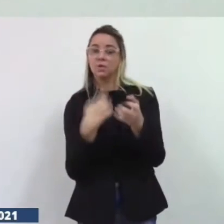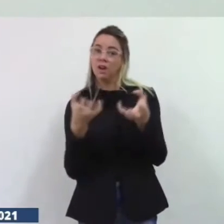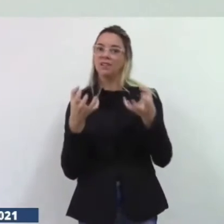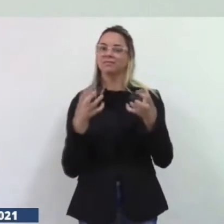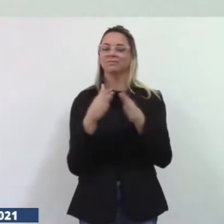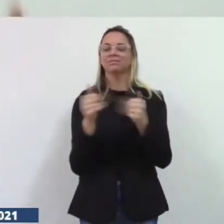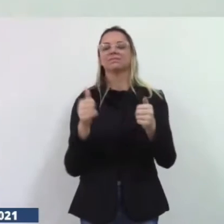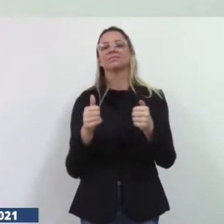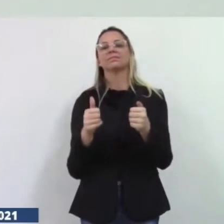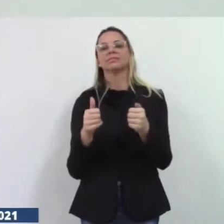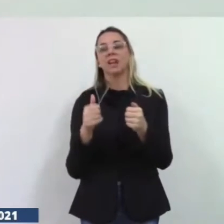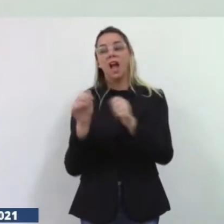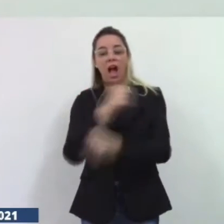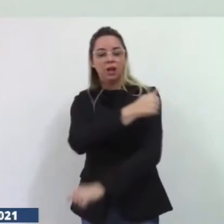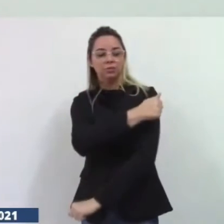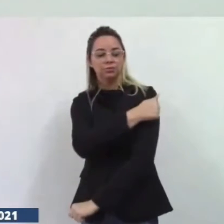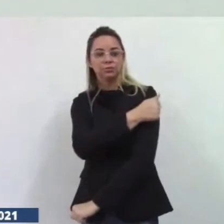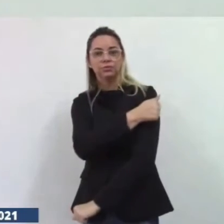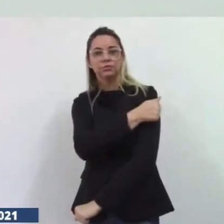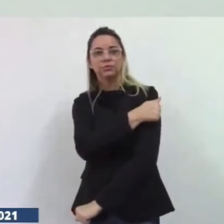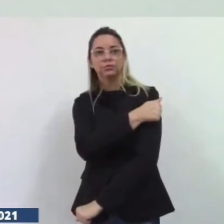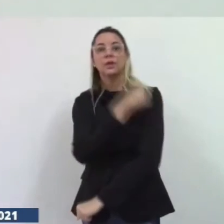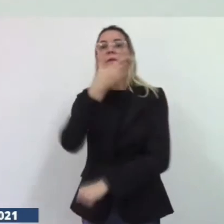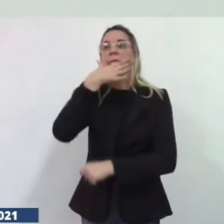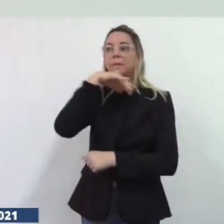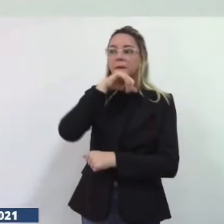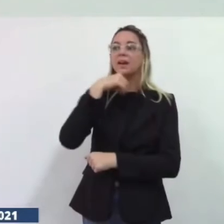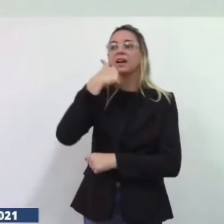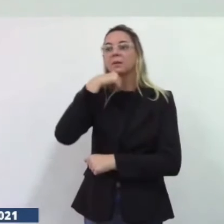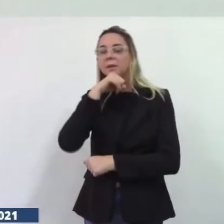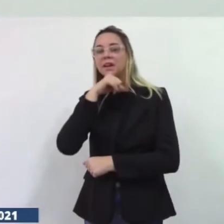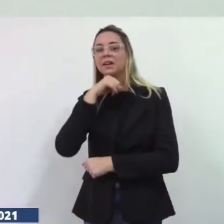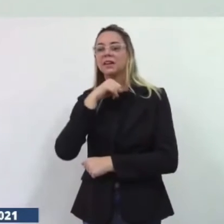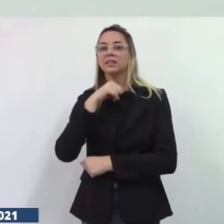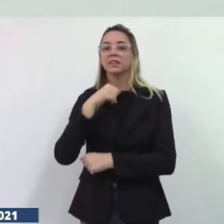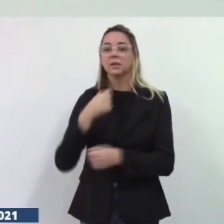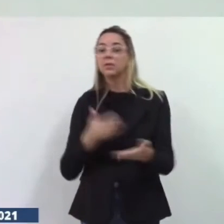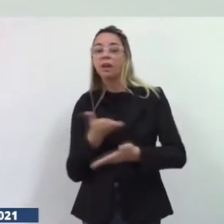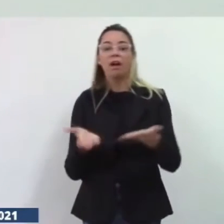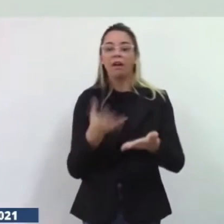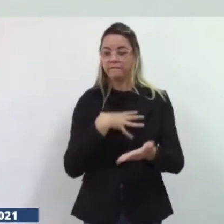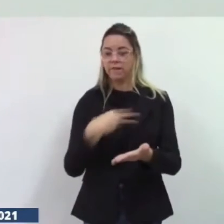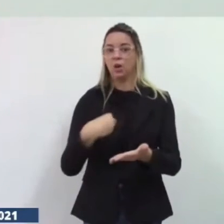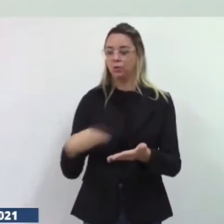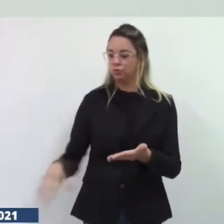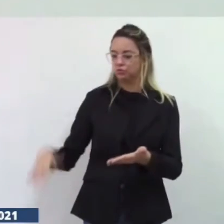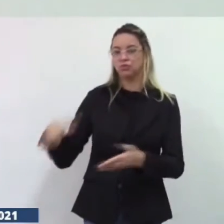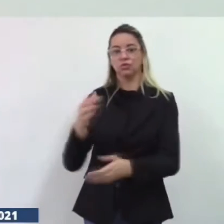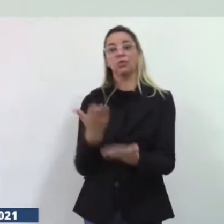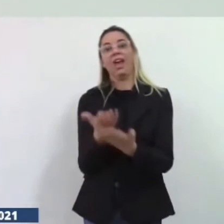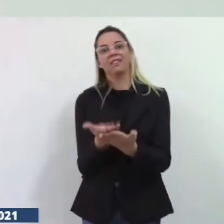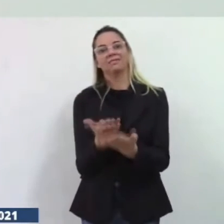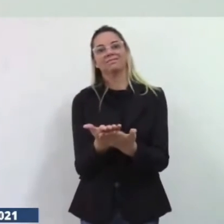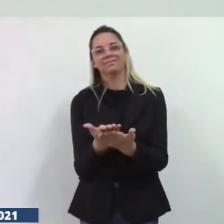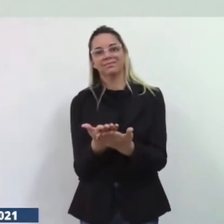Gama para os alunos seus pais colocarem seus filhos na escola o mais cedo porque quanto mais